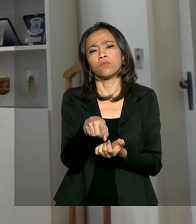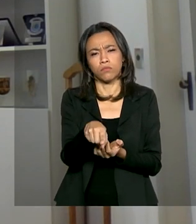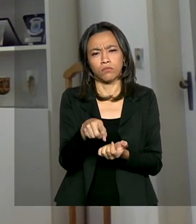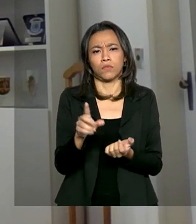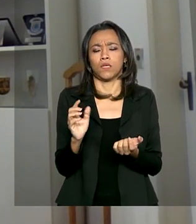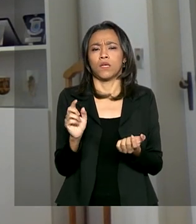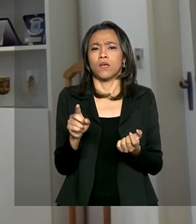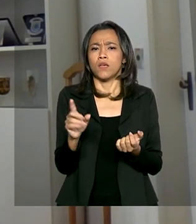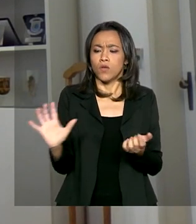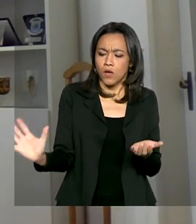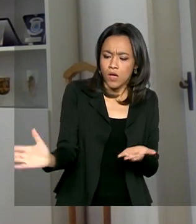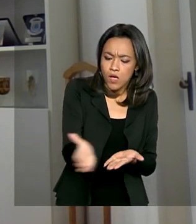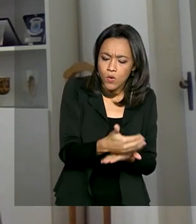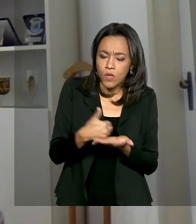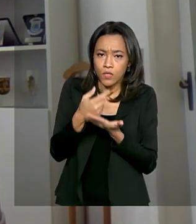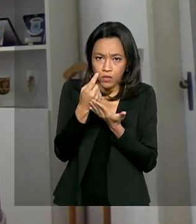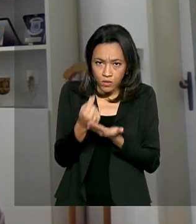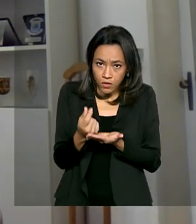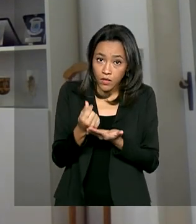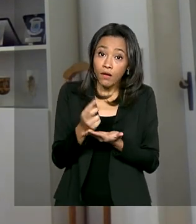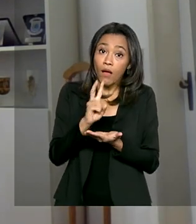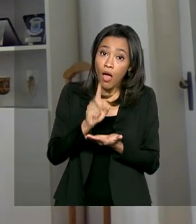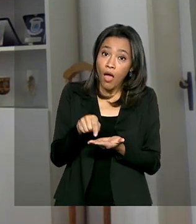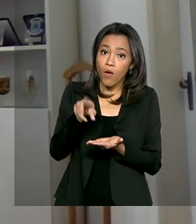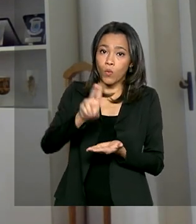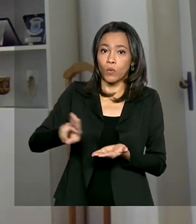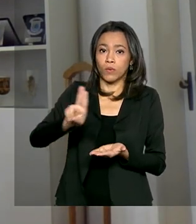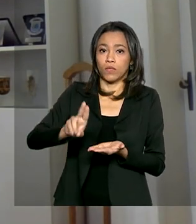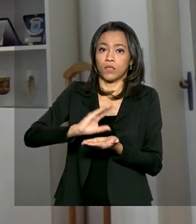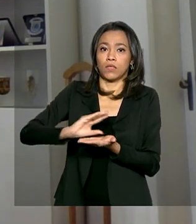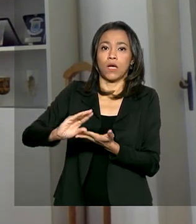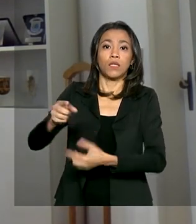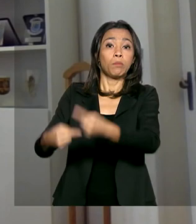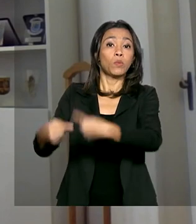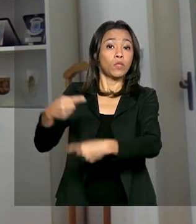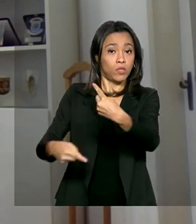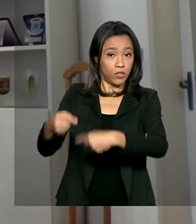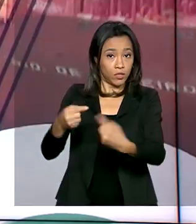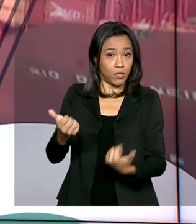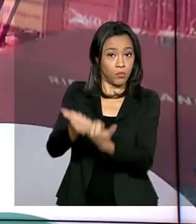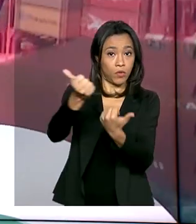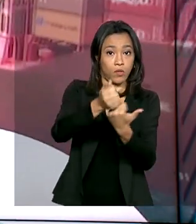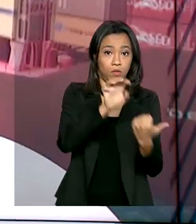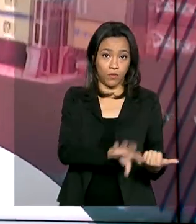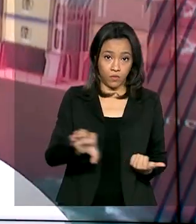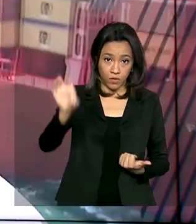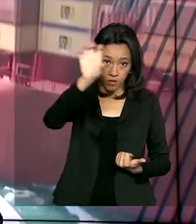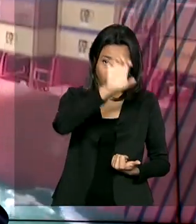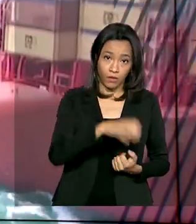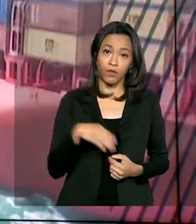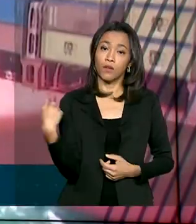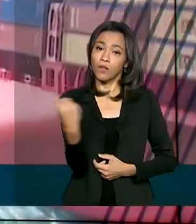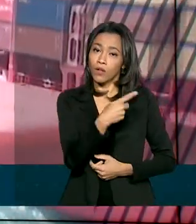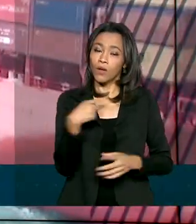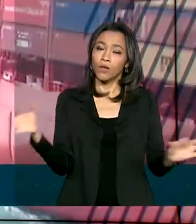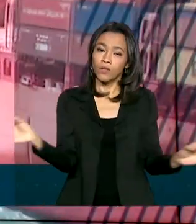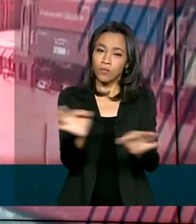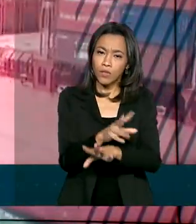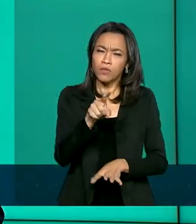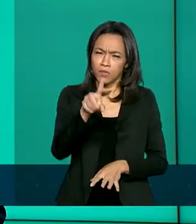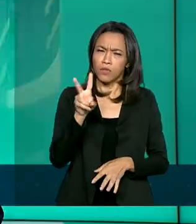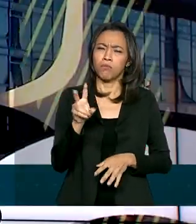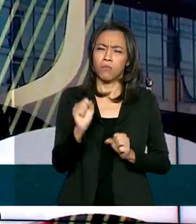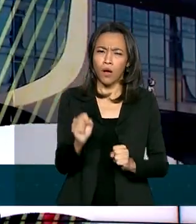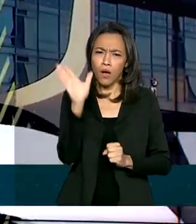recolhidos, são aplicados em políticas públicas em favor dos estados. A gente fica por aqui. Você